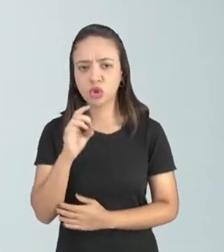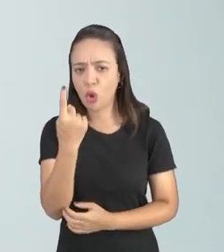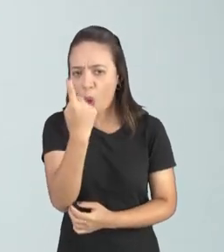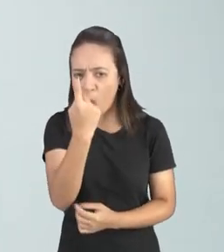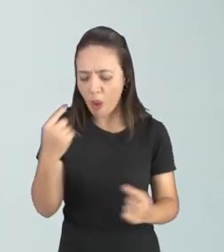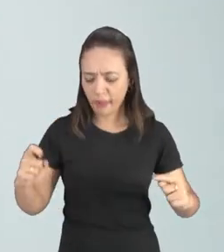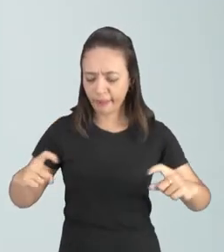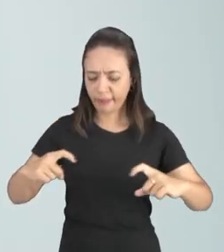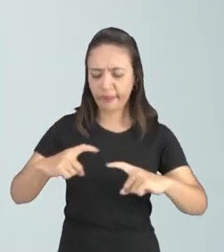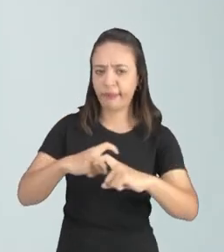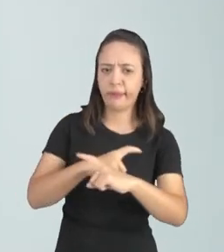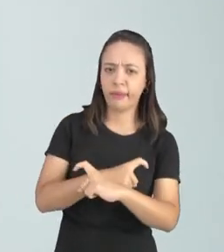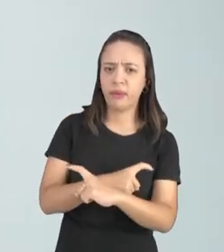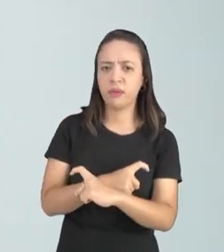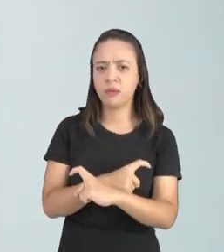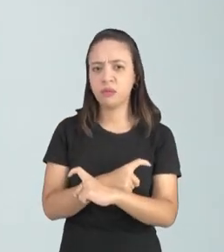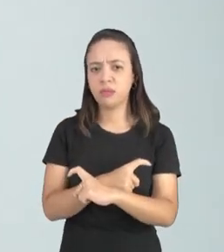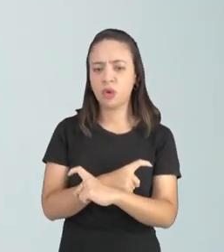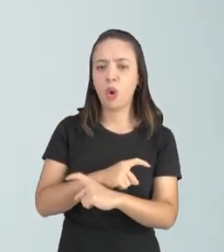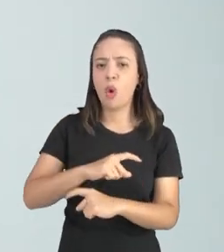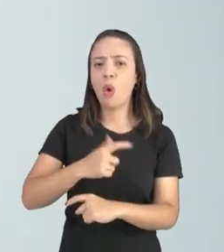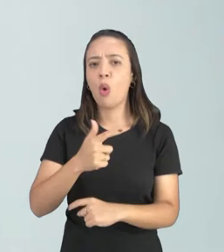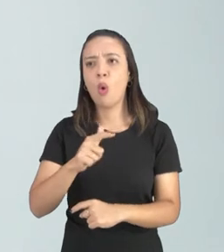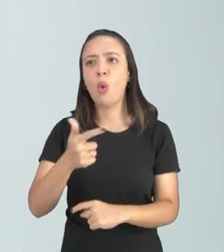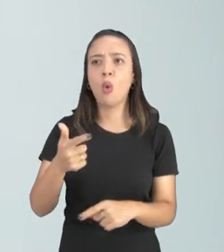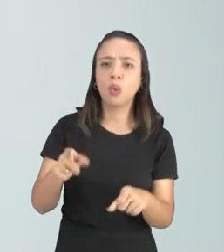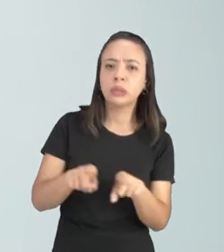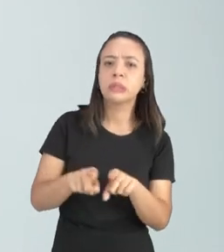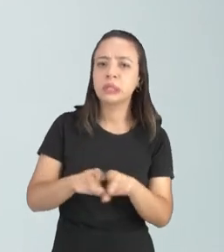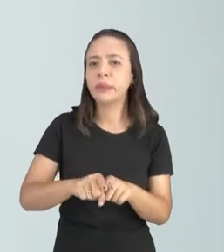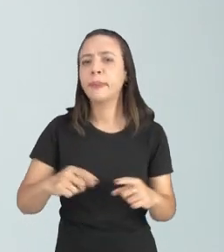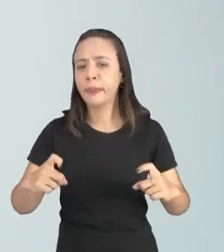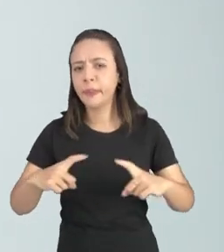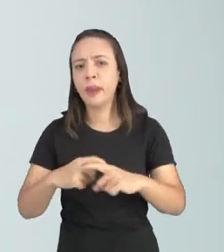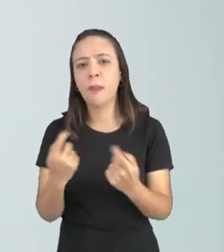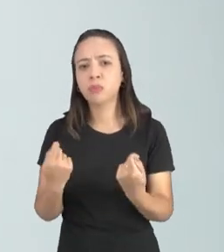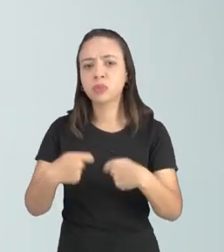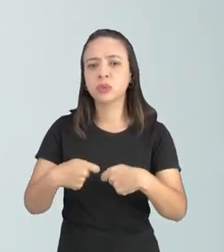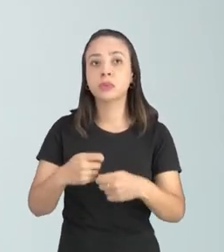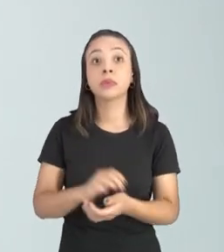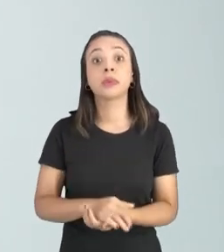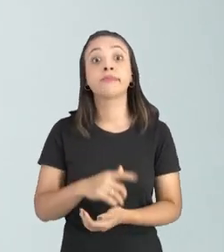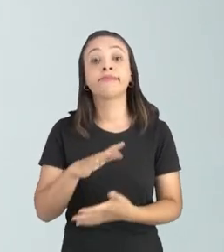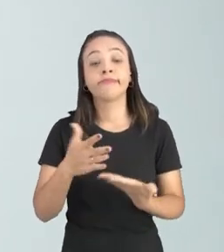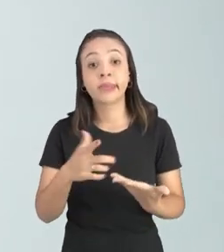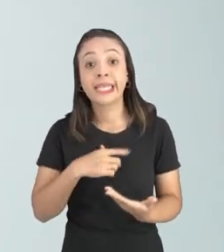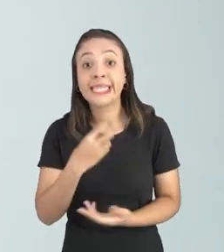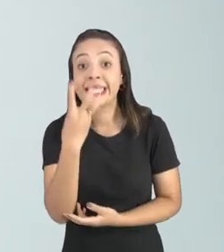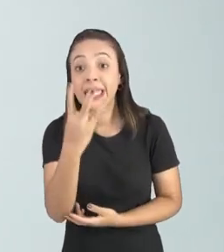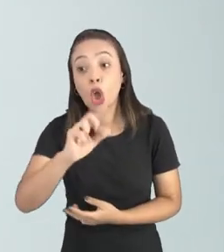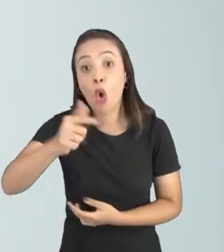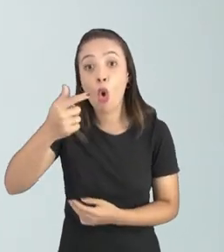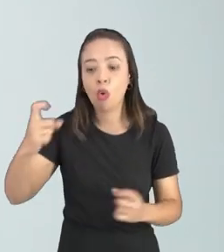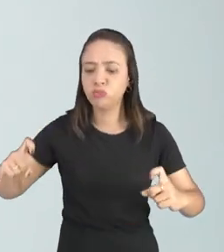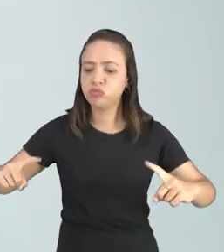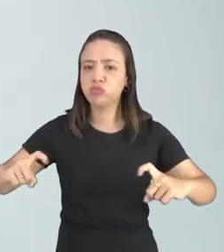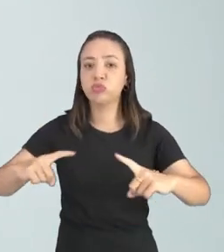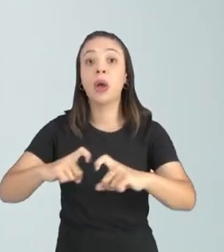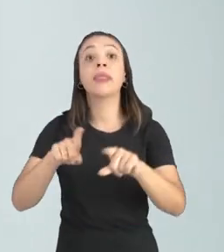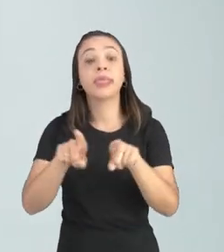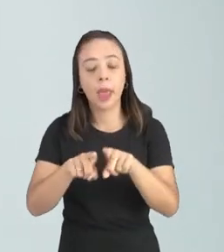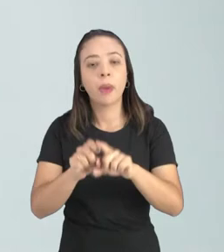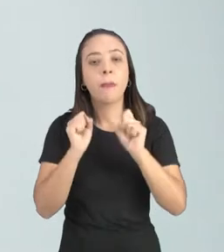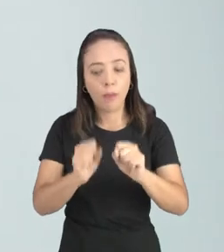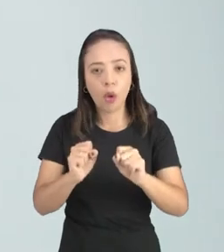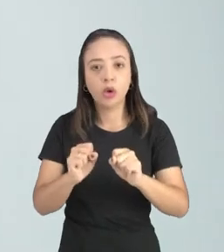noção hum então vou mostrar aqui para vocês três outros tipos de bactérias que também eles podem